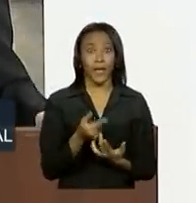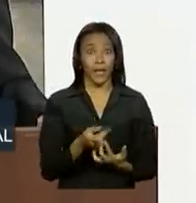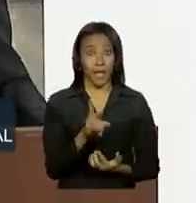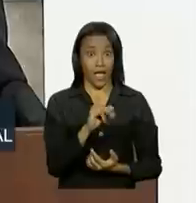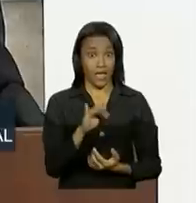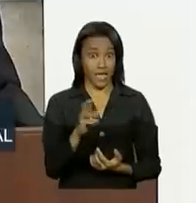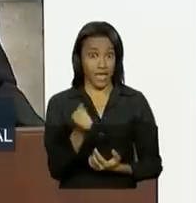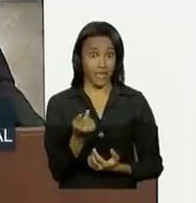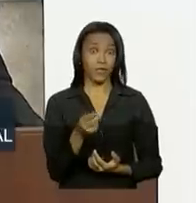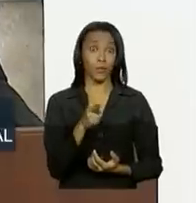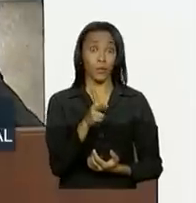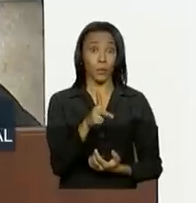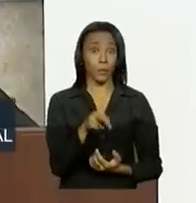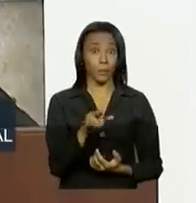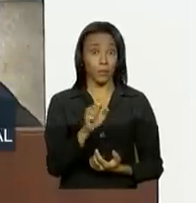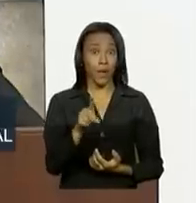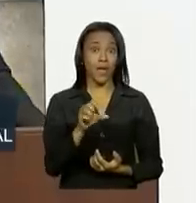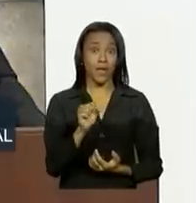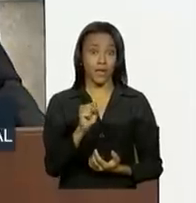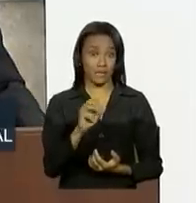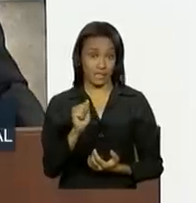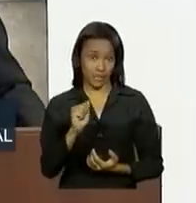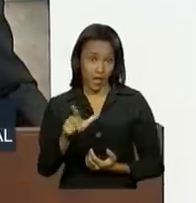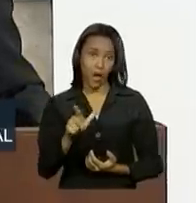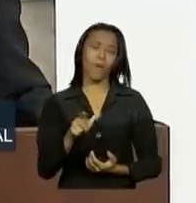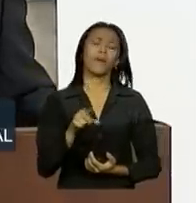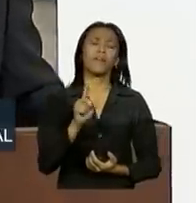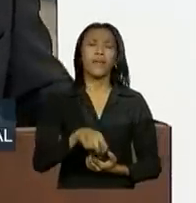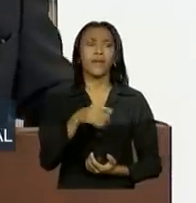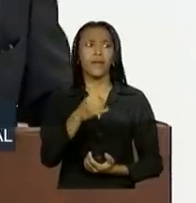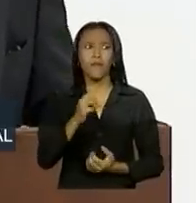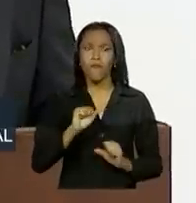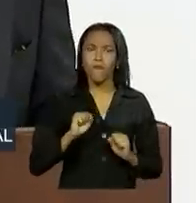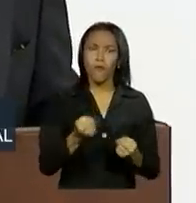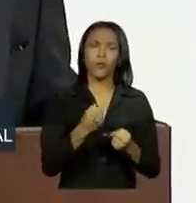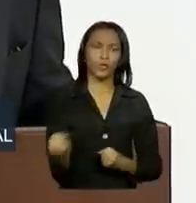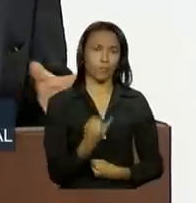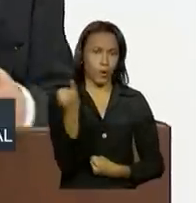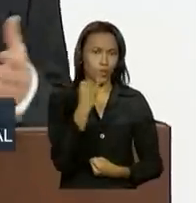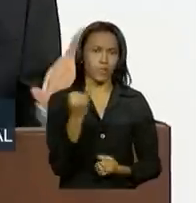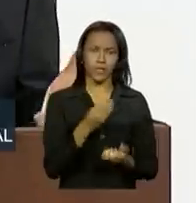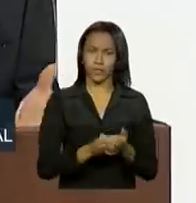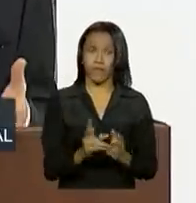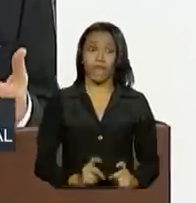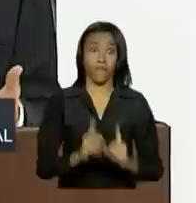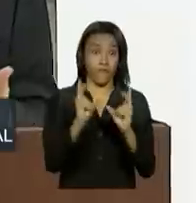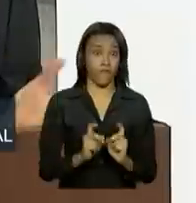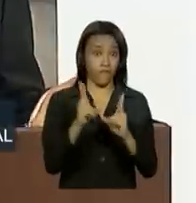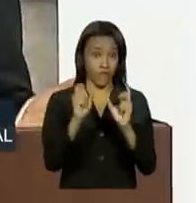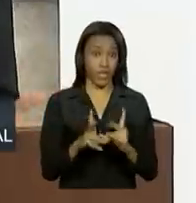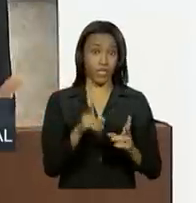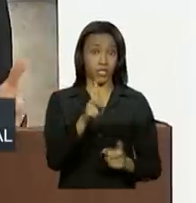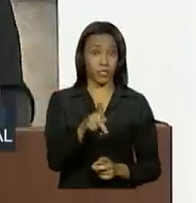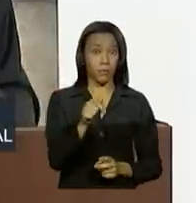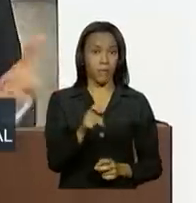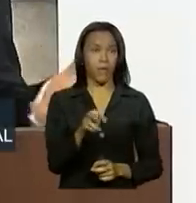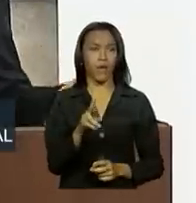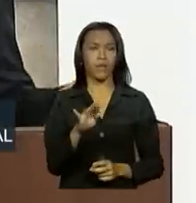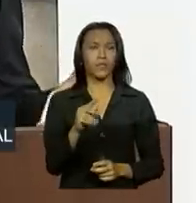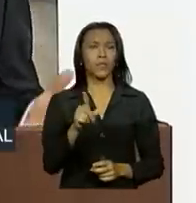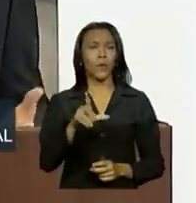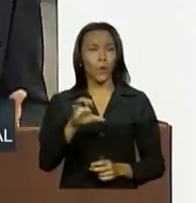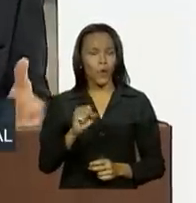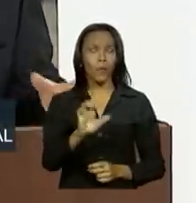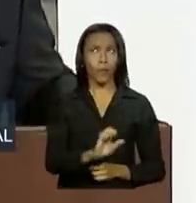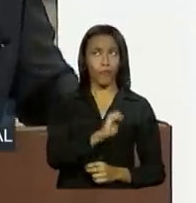serão uma forte exportação de petróleo no futuro e um reforço